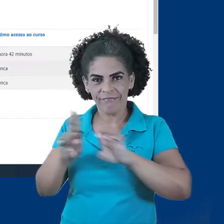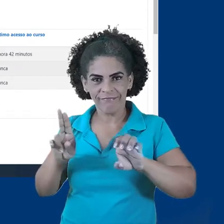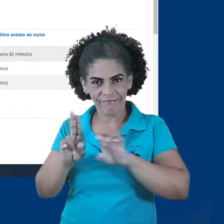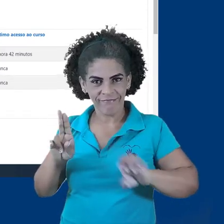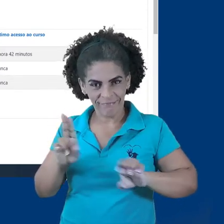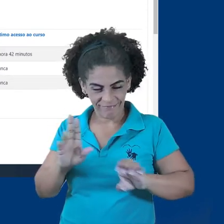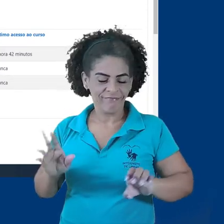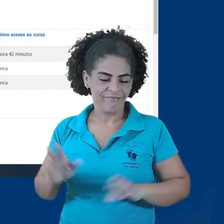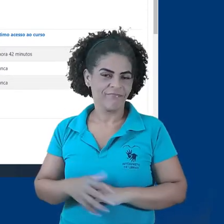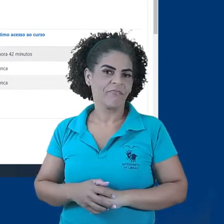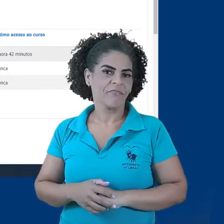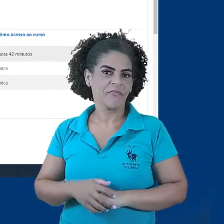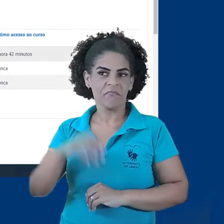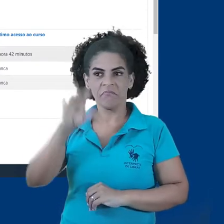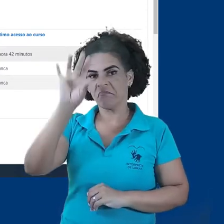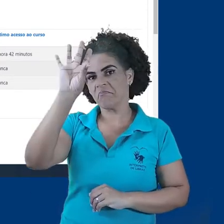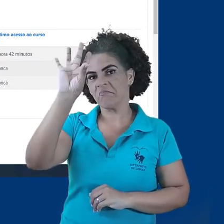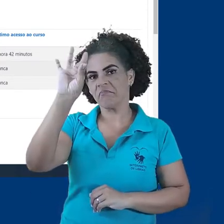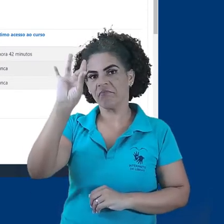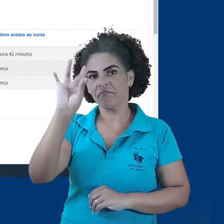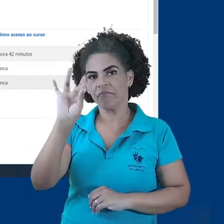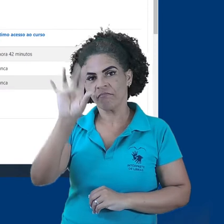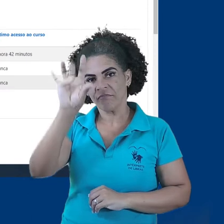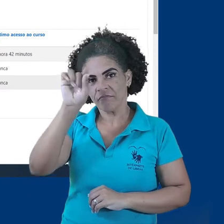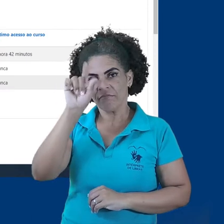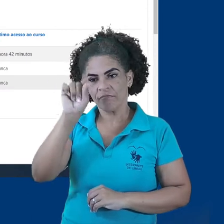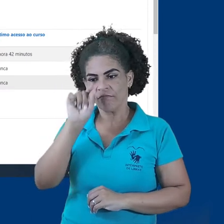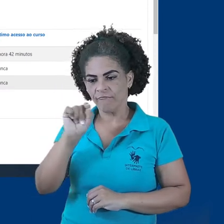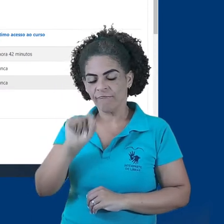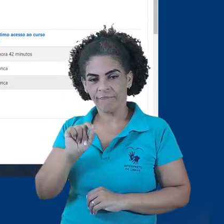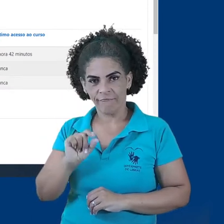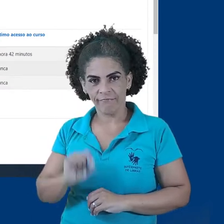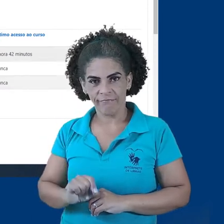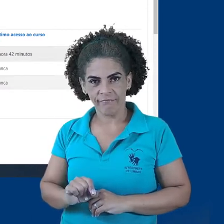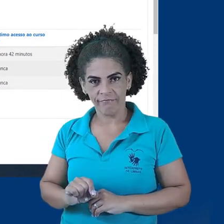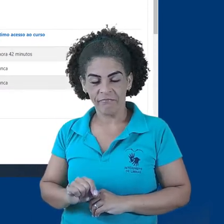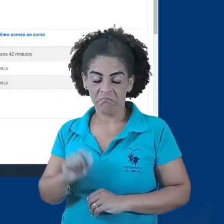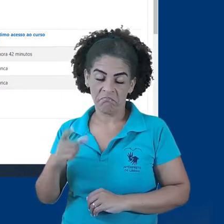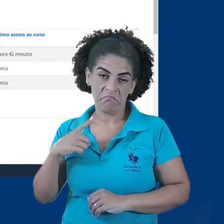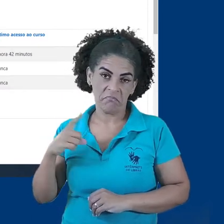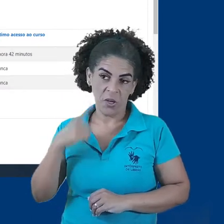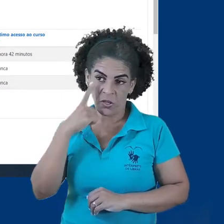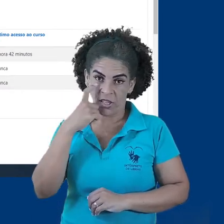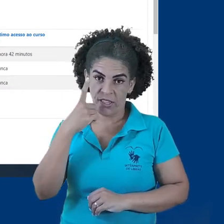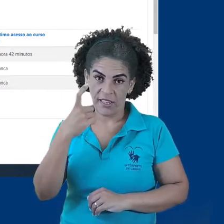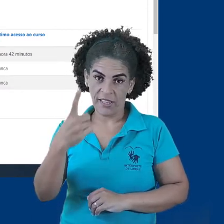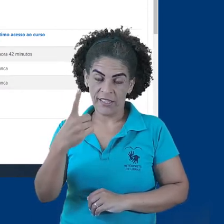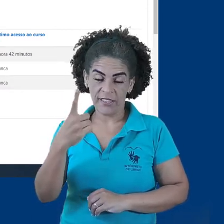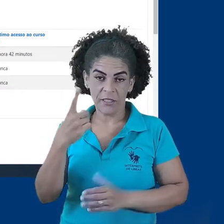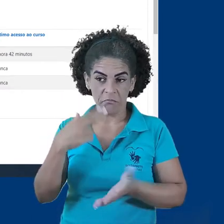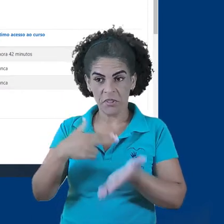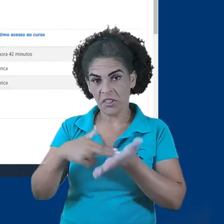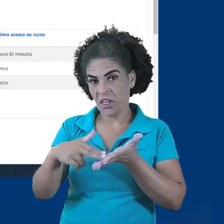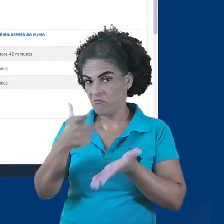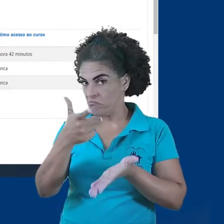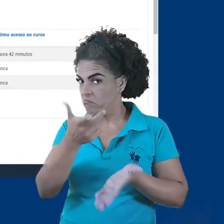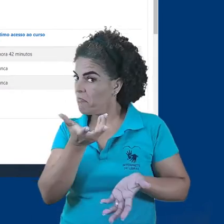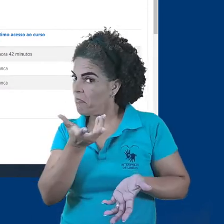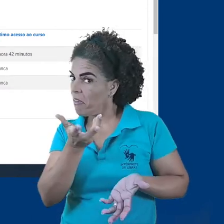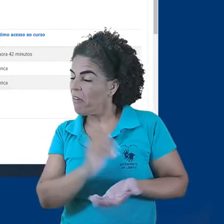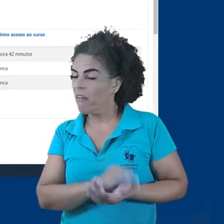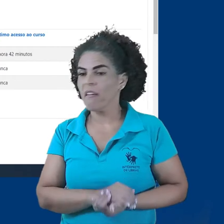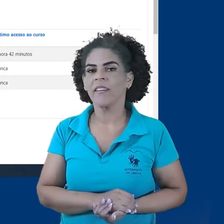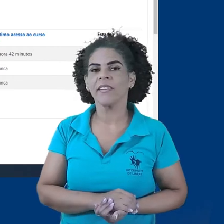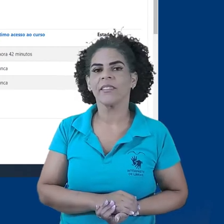dos usuários. Vou selecionar os usuários, quais eu tenho interesse em enviar uma mensagem.